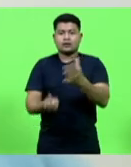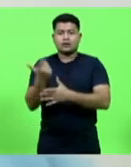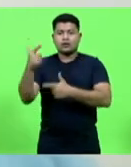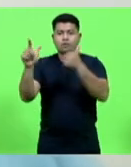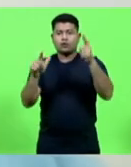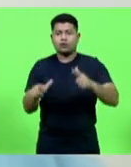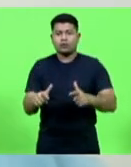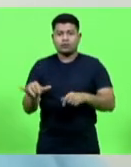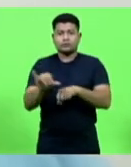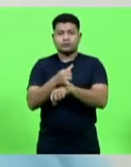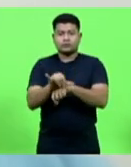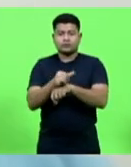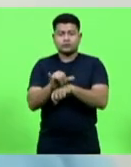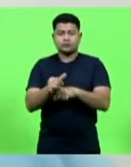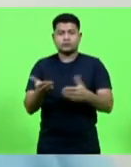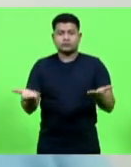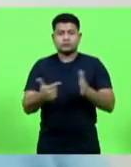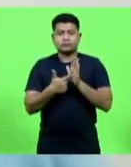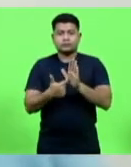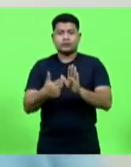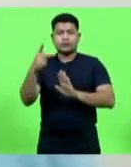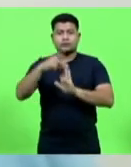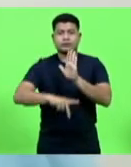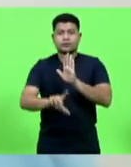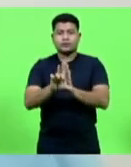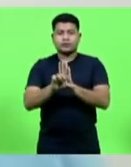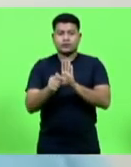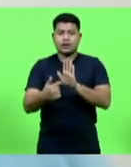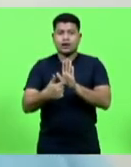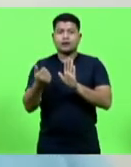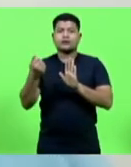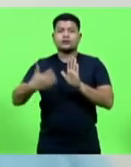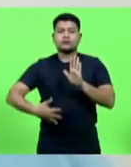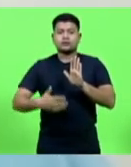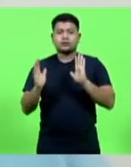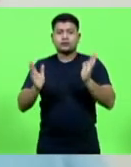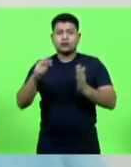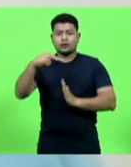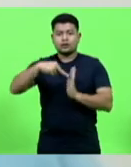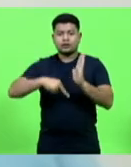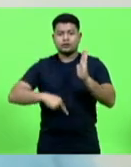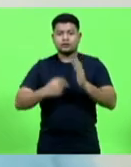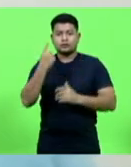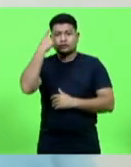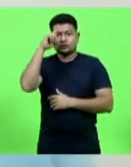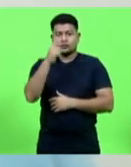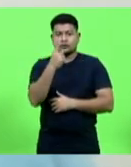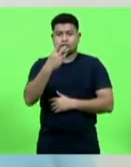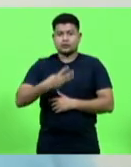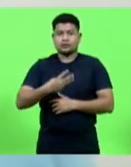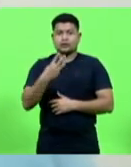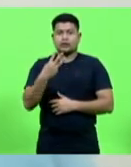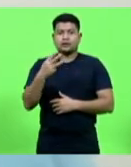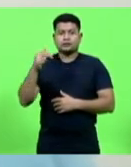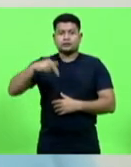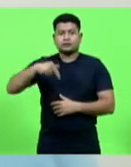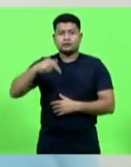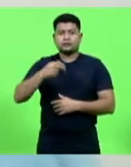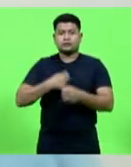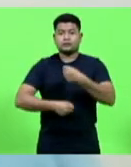Então, esse projeto de lei, ele foi lido no expediente dia 13 de novembro de 2019,